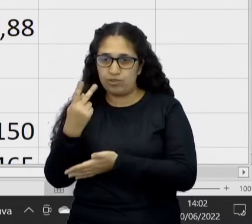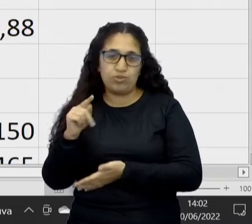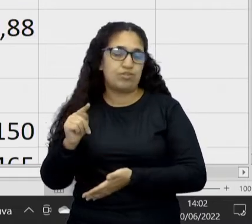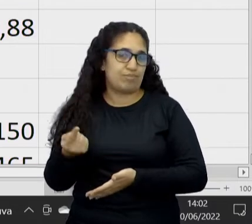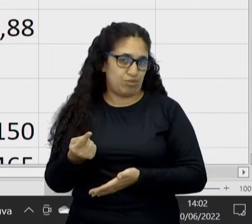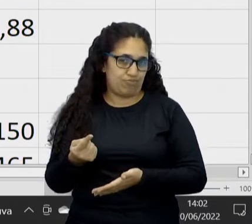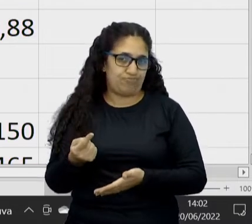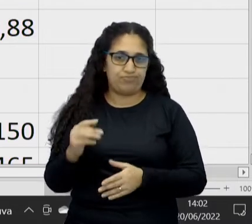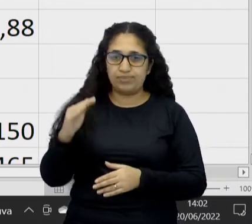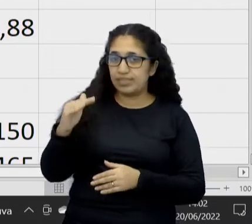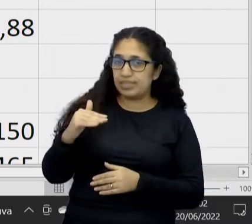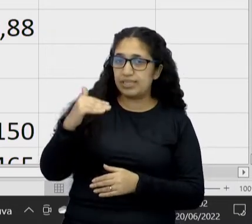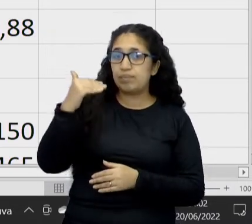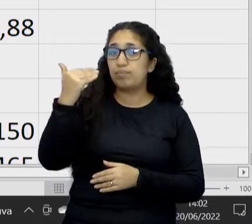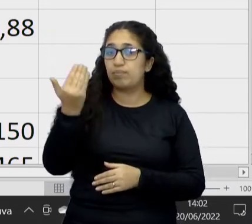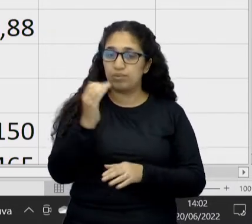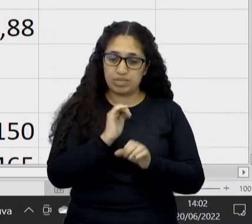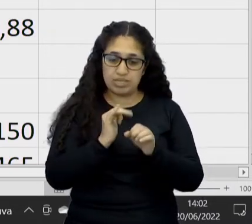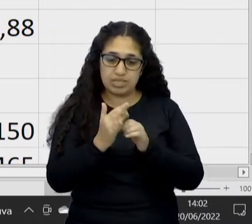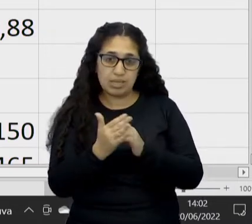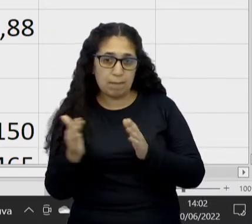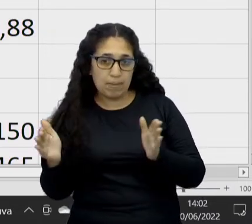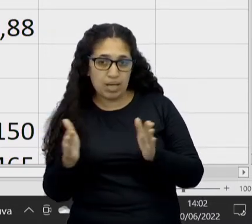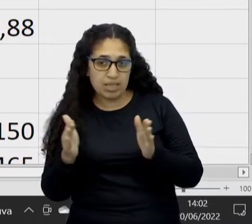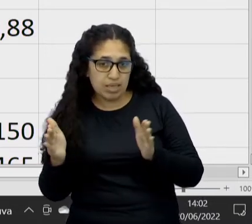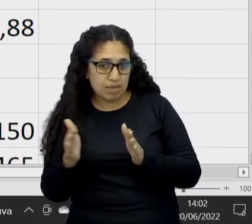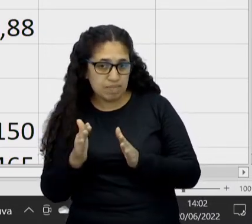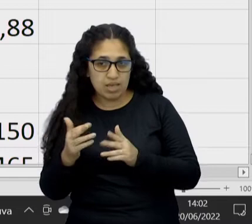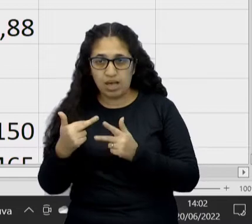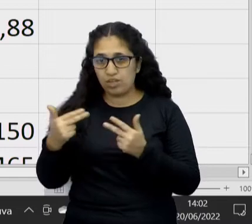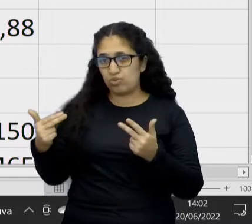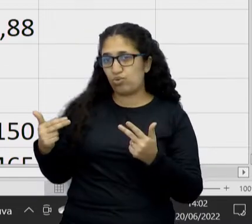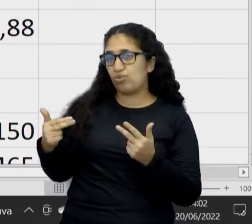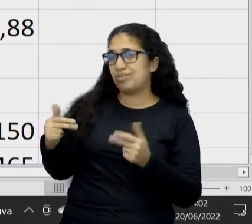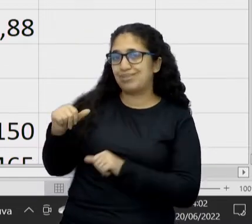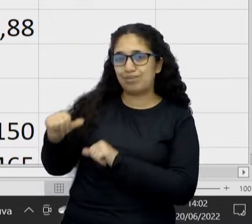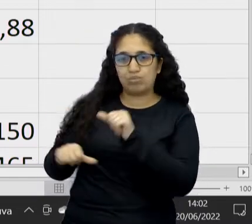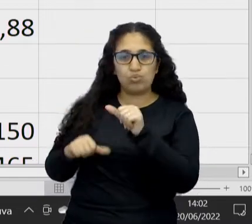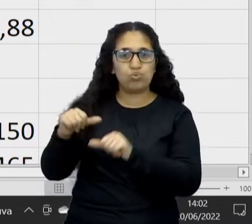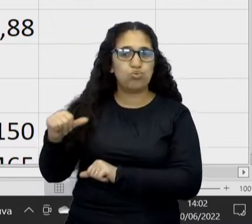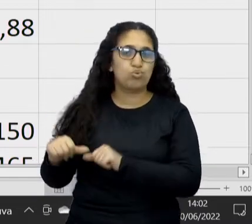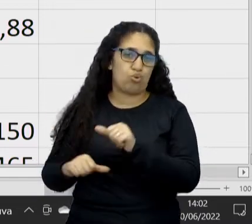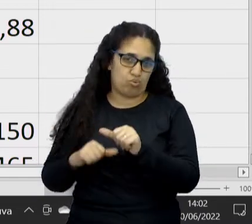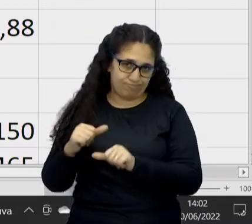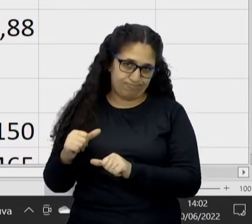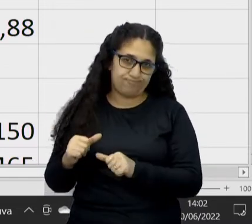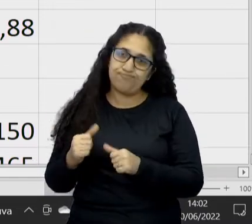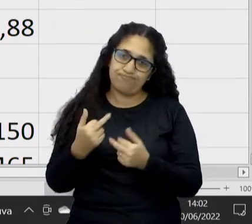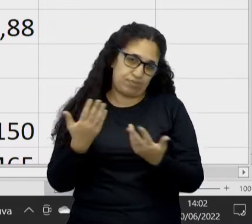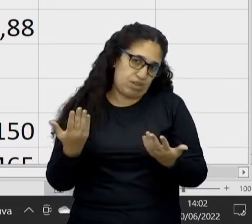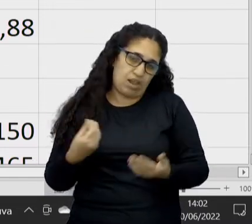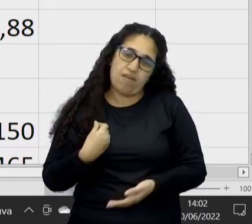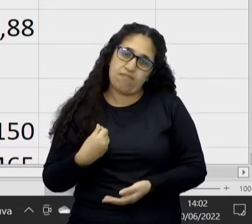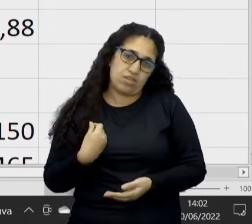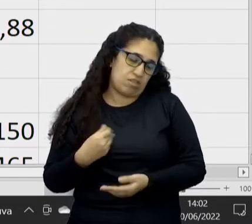E aí, depois da pandemia, os gastos fixos dela deram uma alterada. Como tudo na nossa vida, aí a pandemia trouxe e